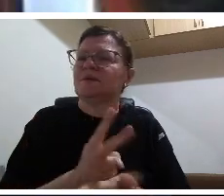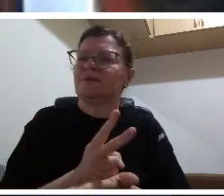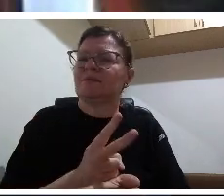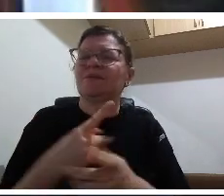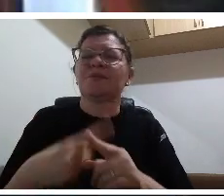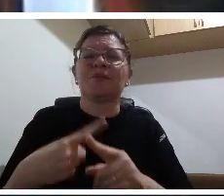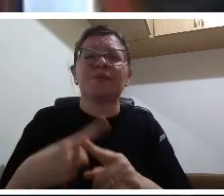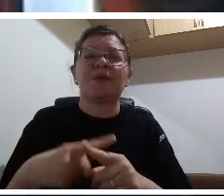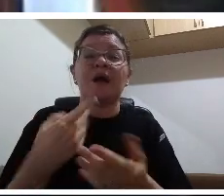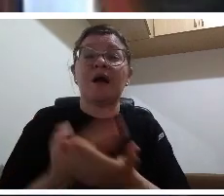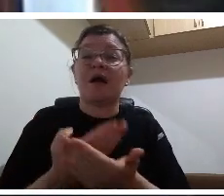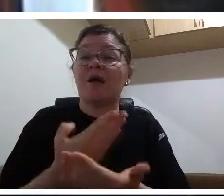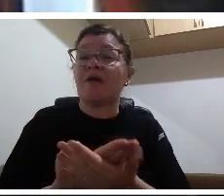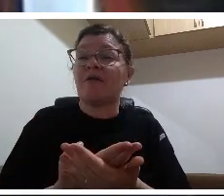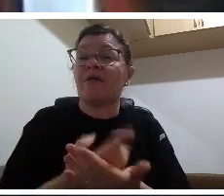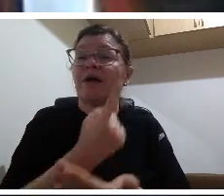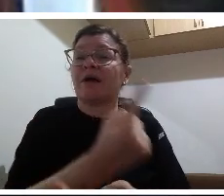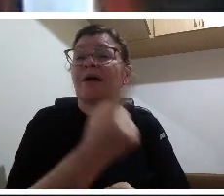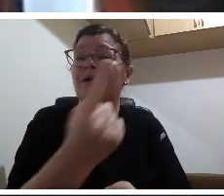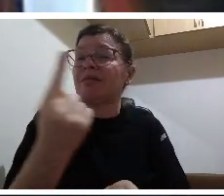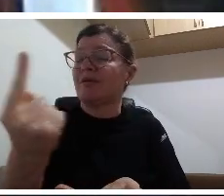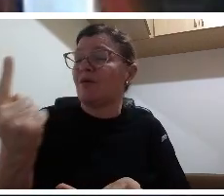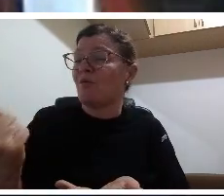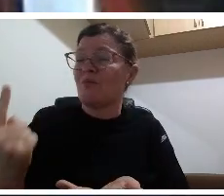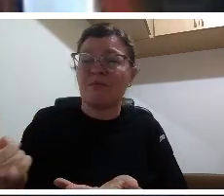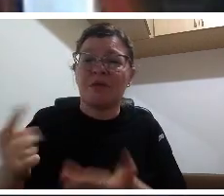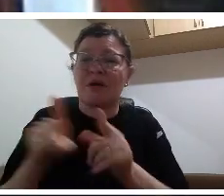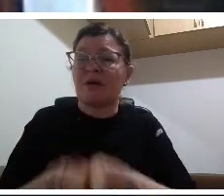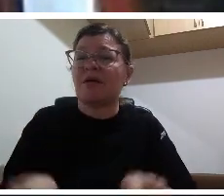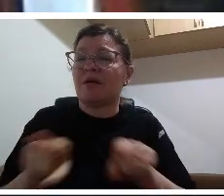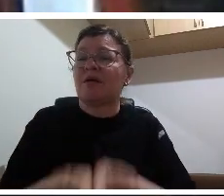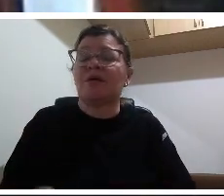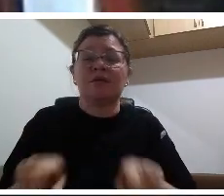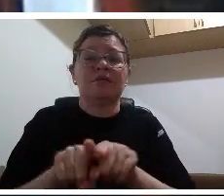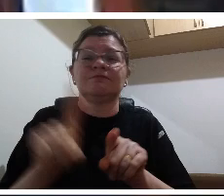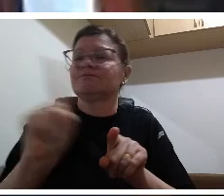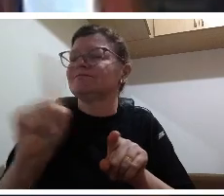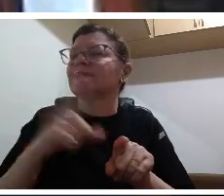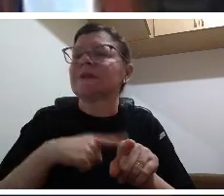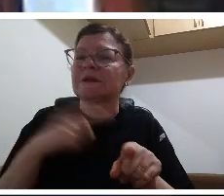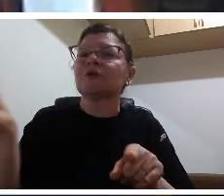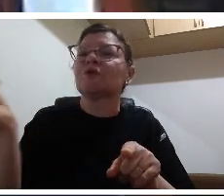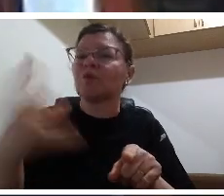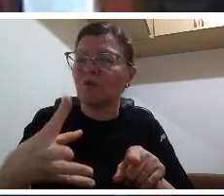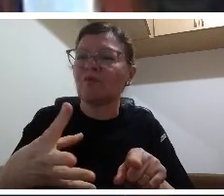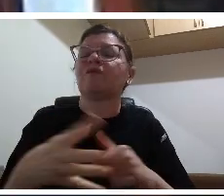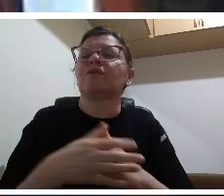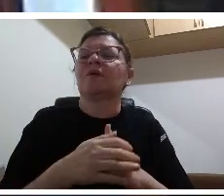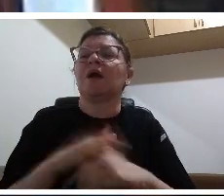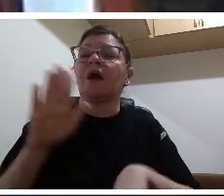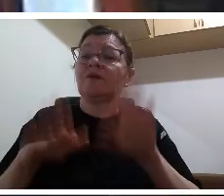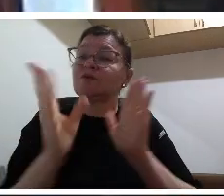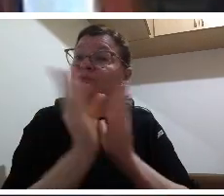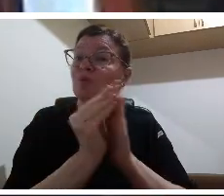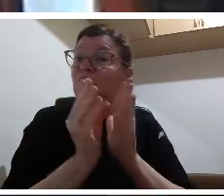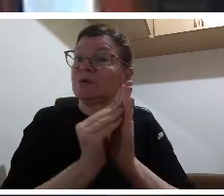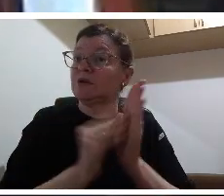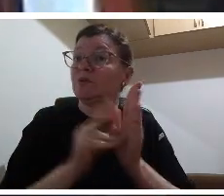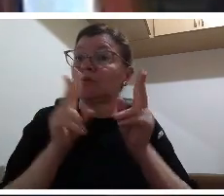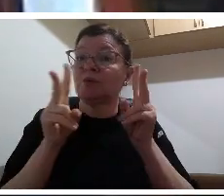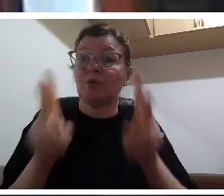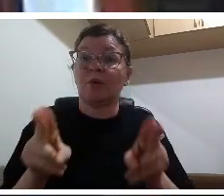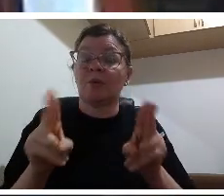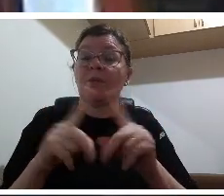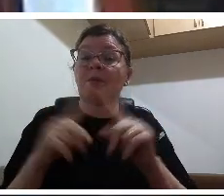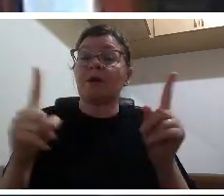para três turmas o mesmo conteúdo você não vai trabalhar três aulas iguais você vai fazer três aulas diferentes porque o